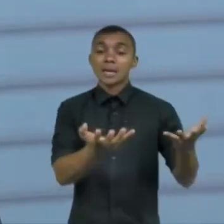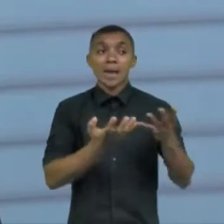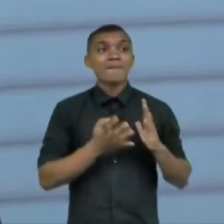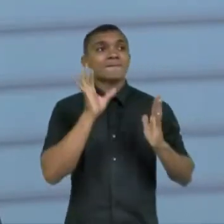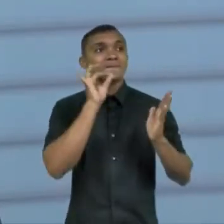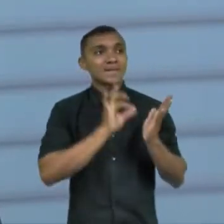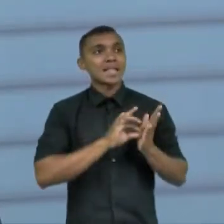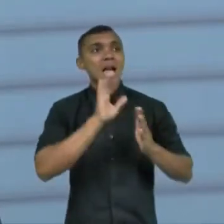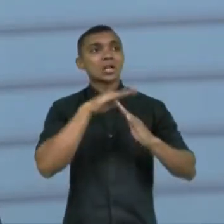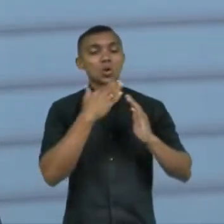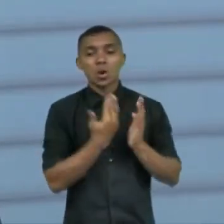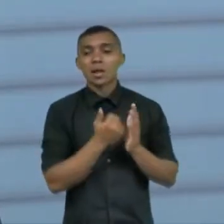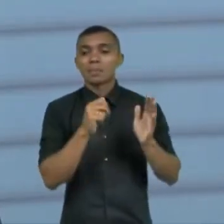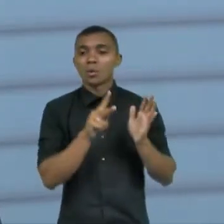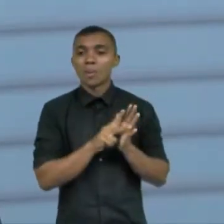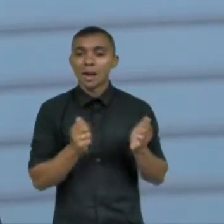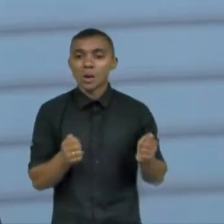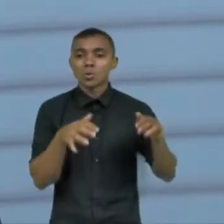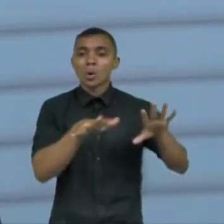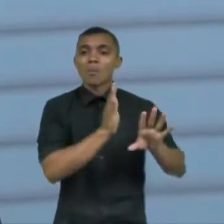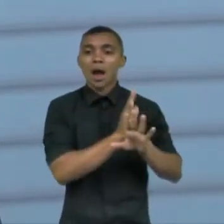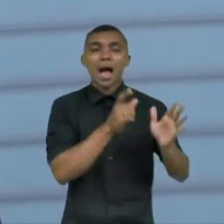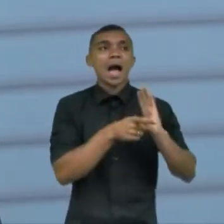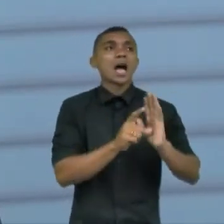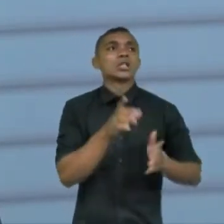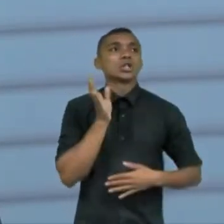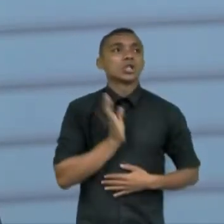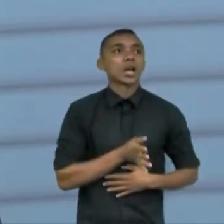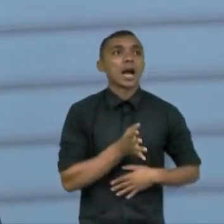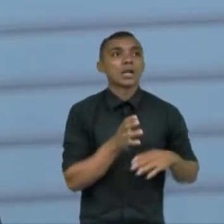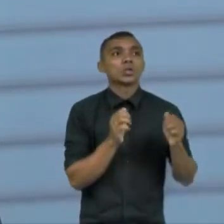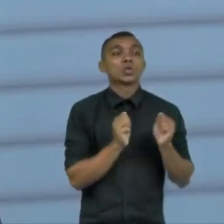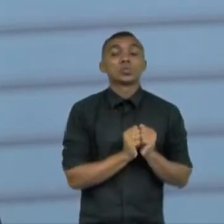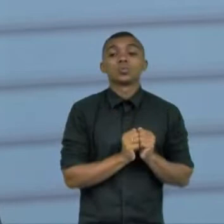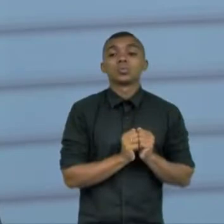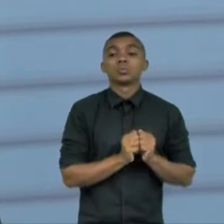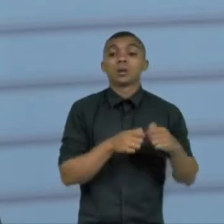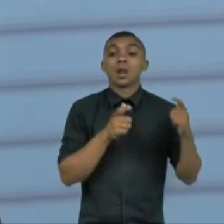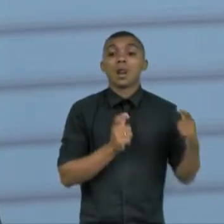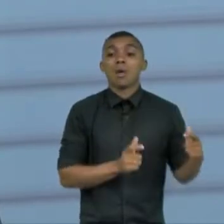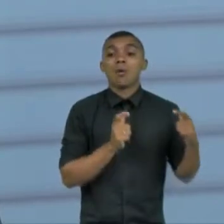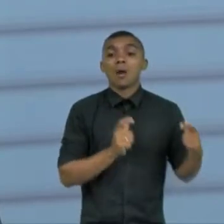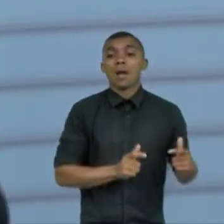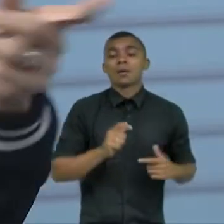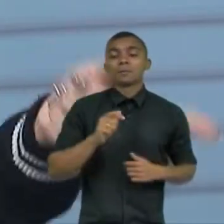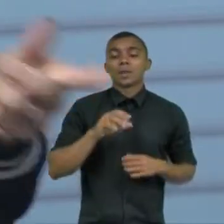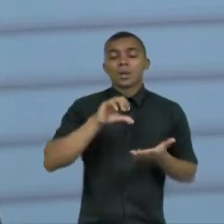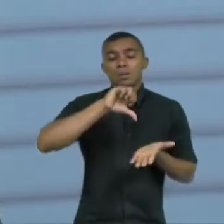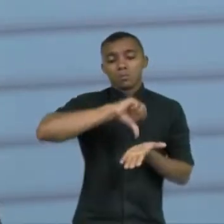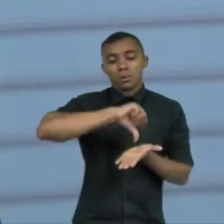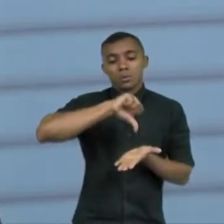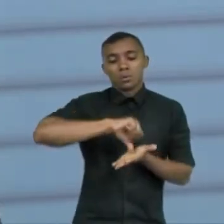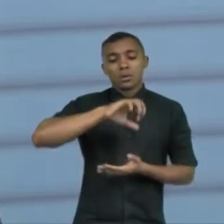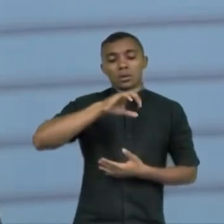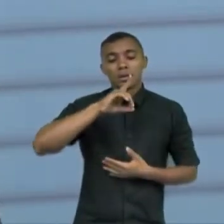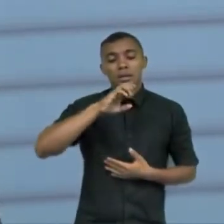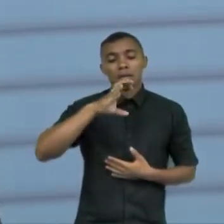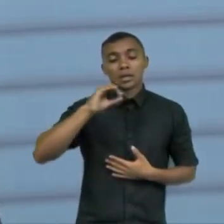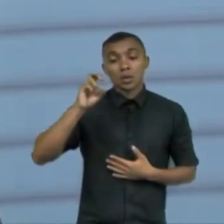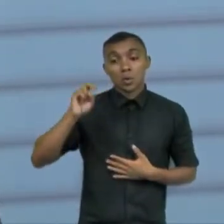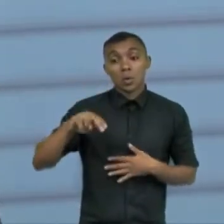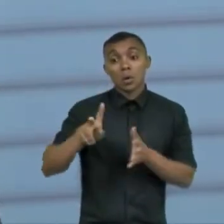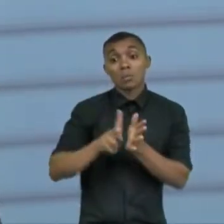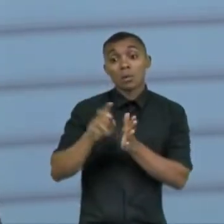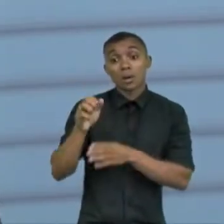uma escola inclusiva porque eu participei de fiscalizações com o DECOM junto com a CDECOM o ano